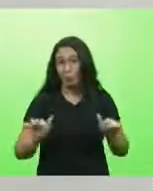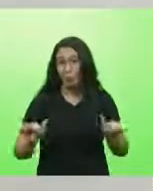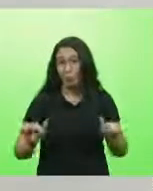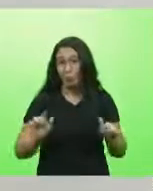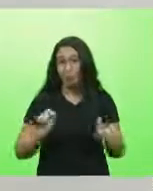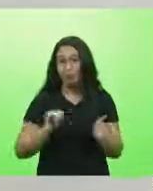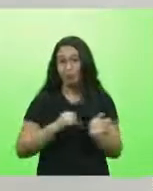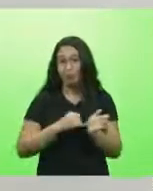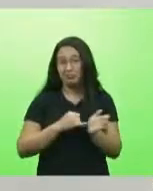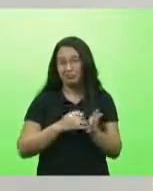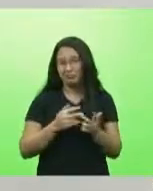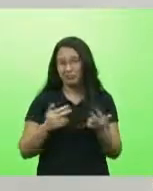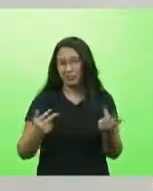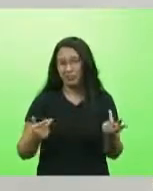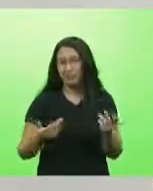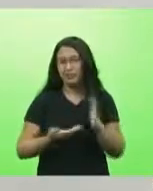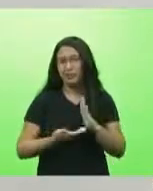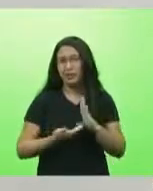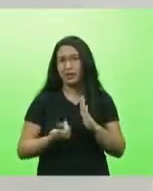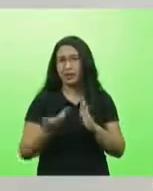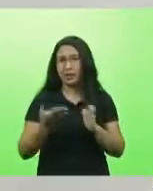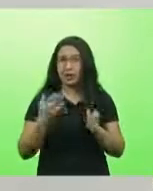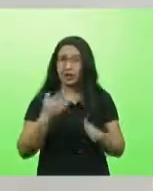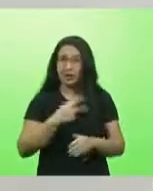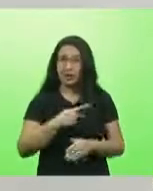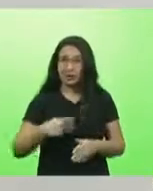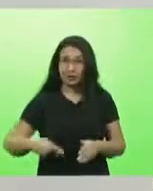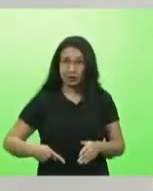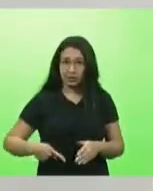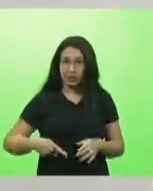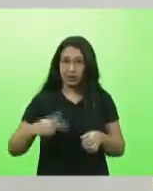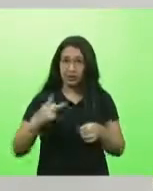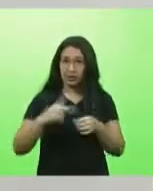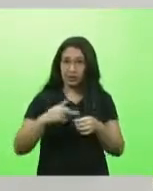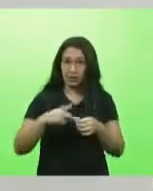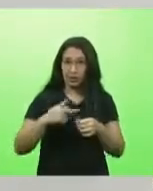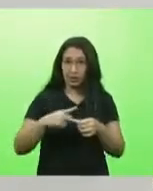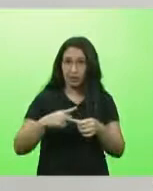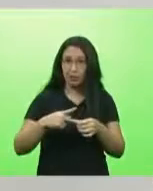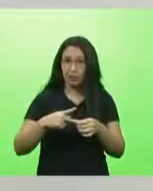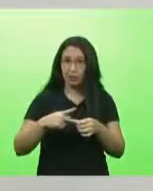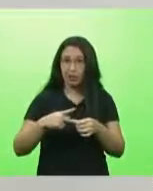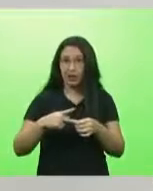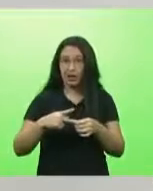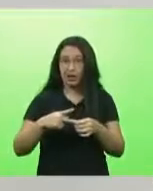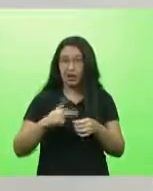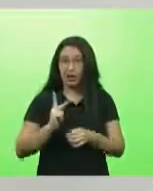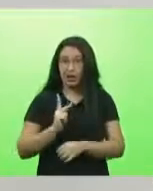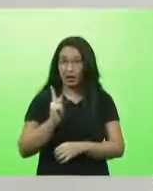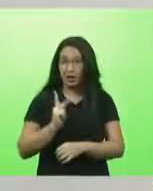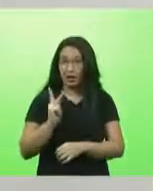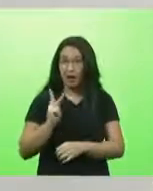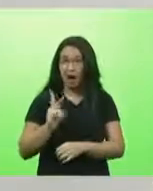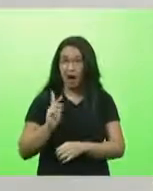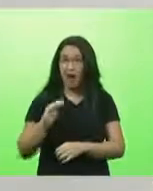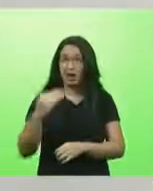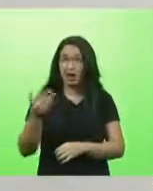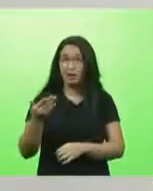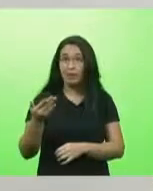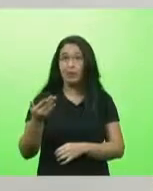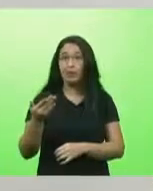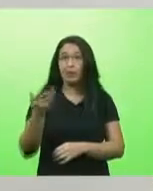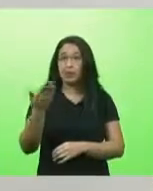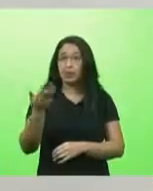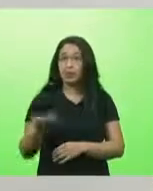Aí, tira o presidente da Petrobras, o camarada entra no dia, no outro dia, ontem e agora,